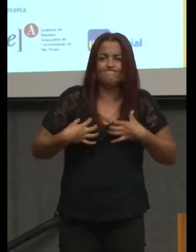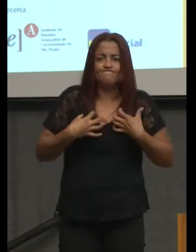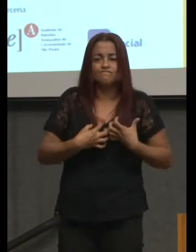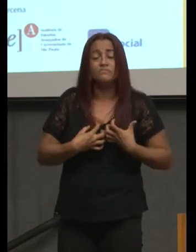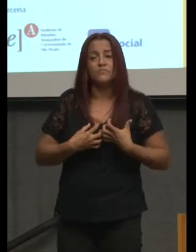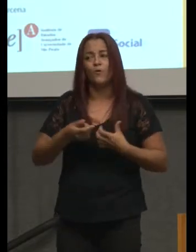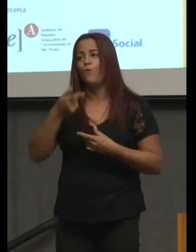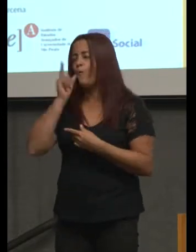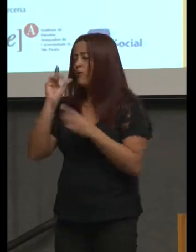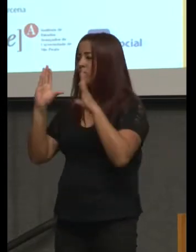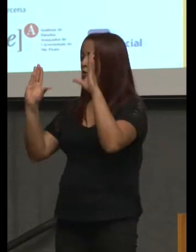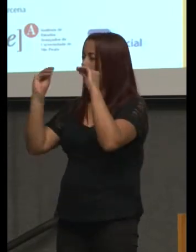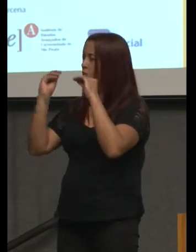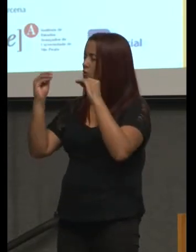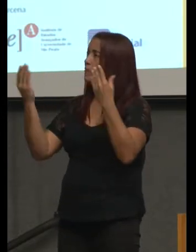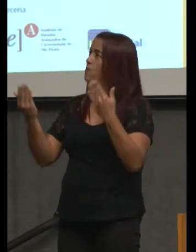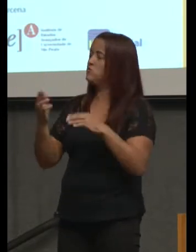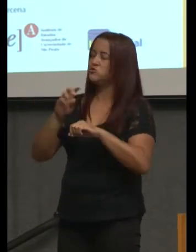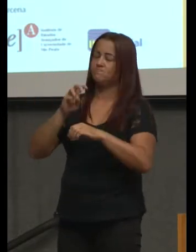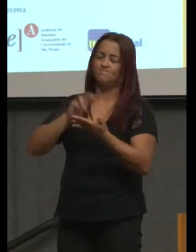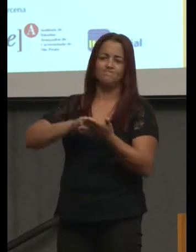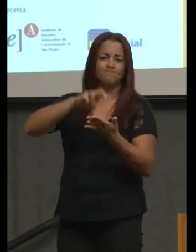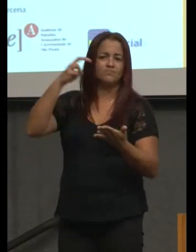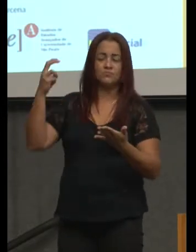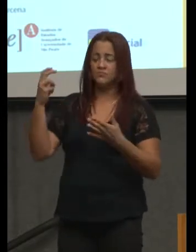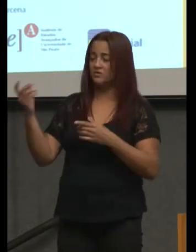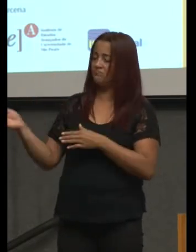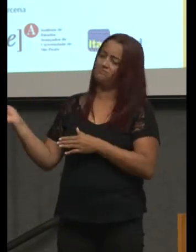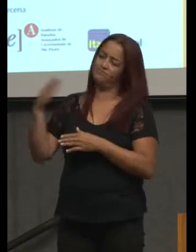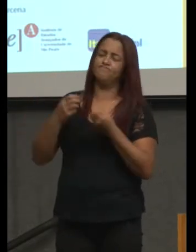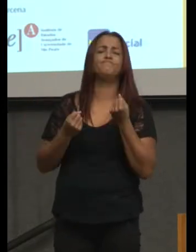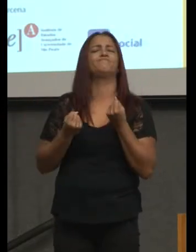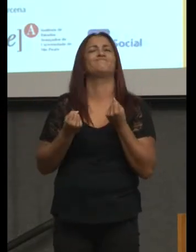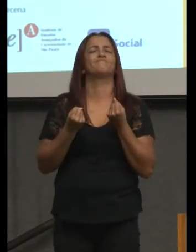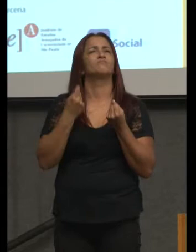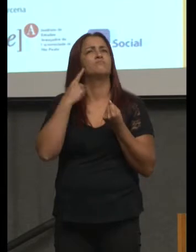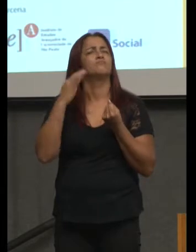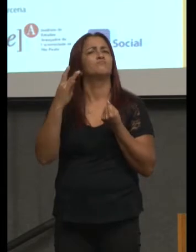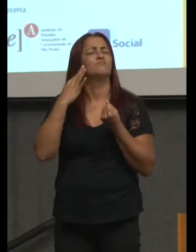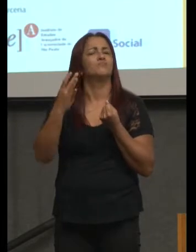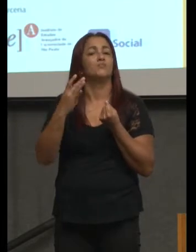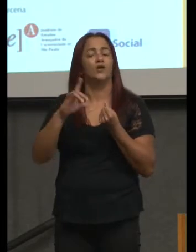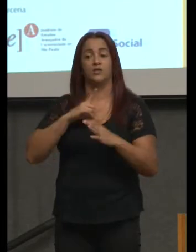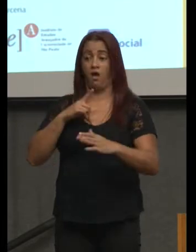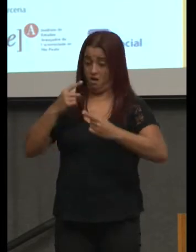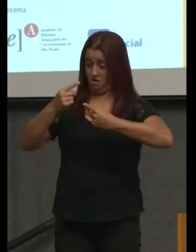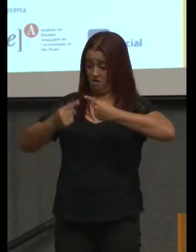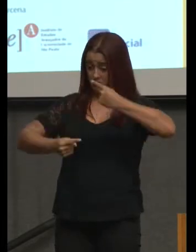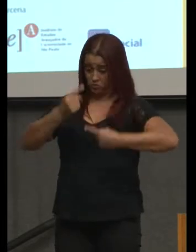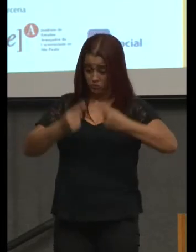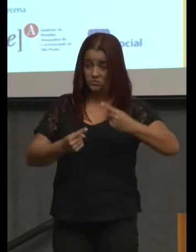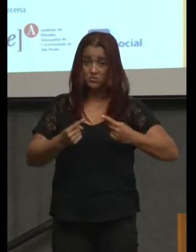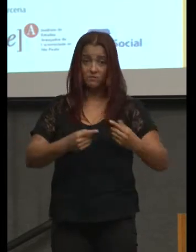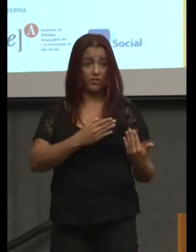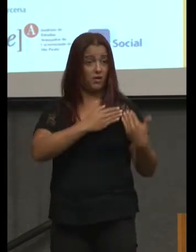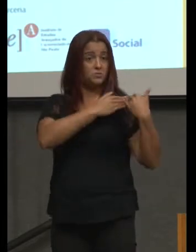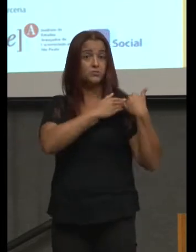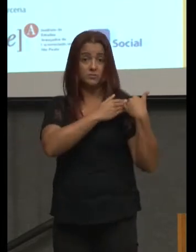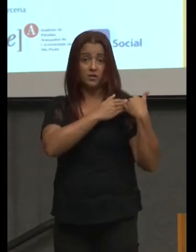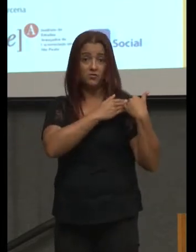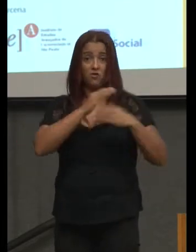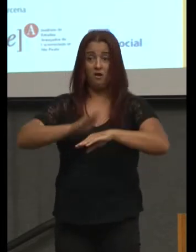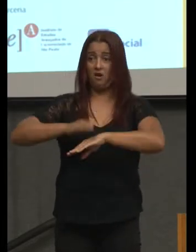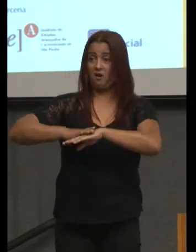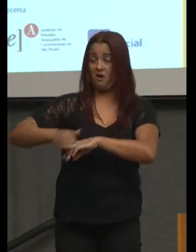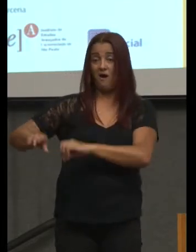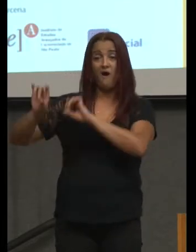disso ontem à noite e hoje cedo vindo para cá. Isso é discussão de responsabilidade, de autonomia, de